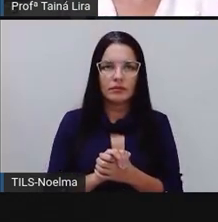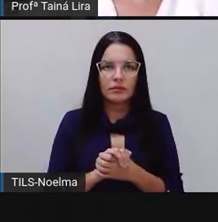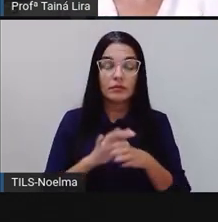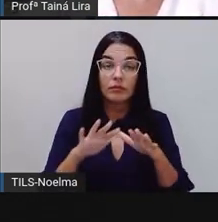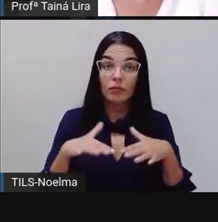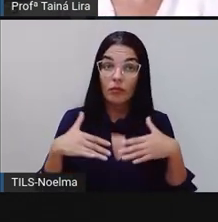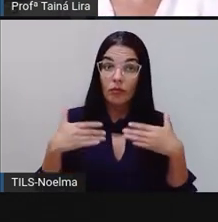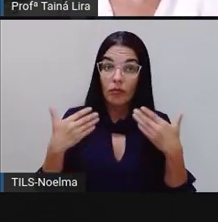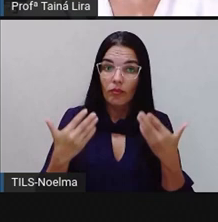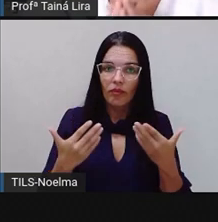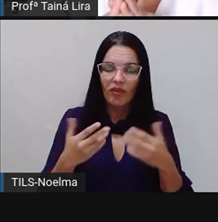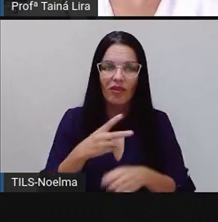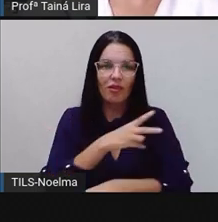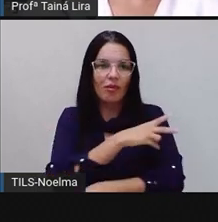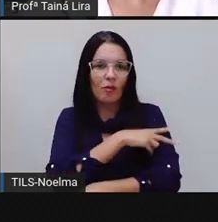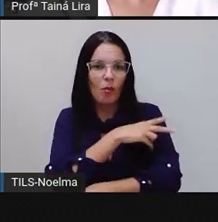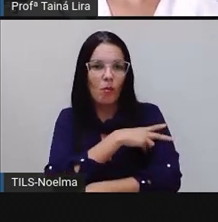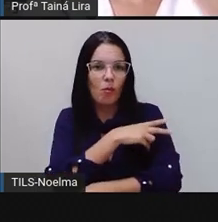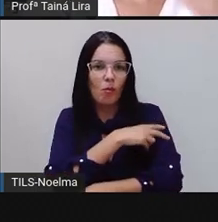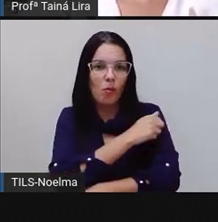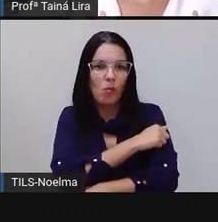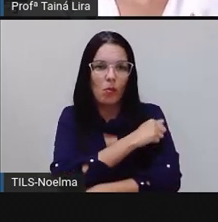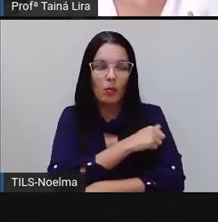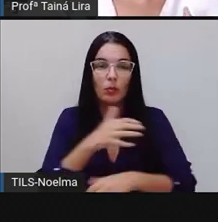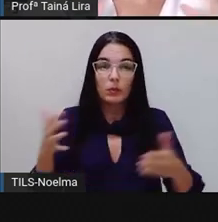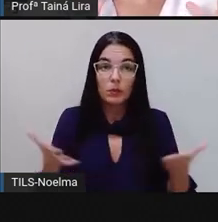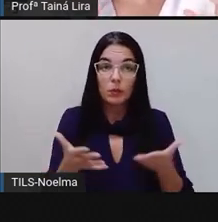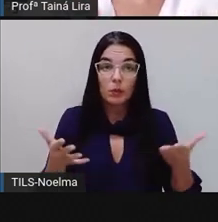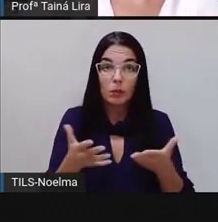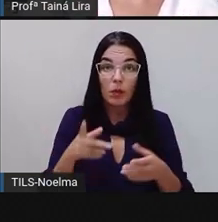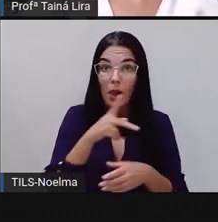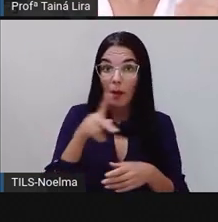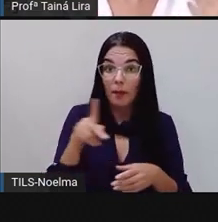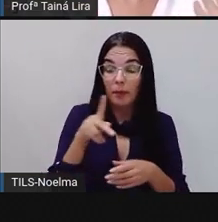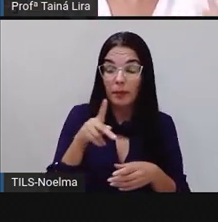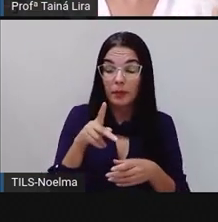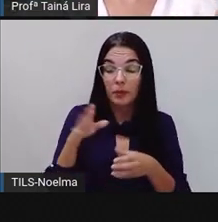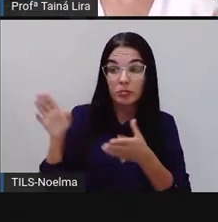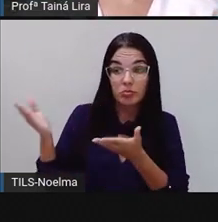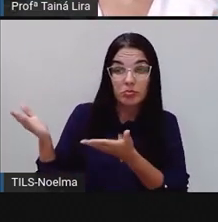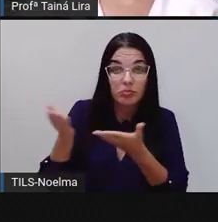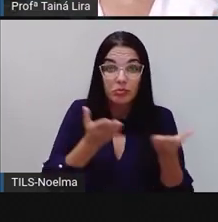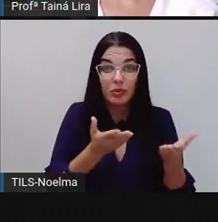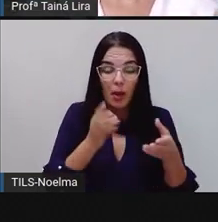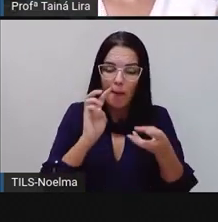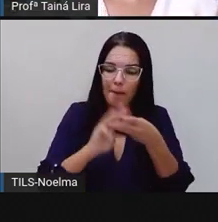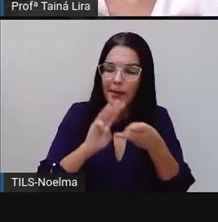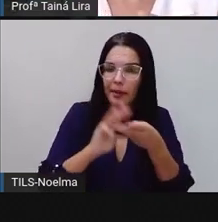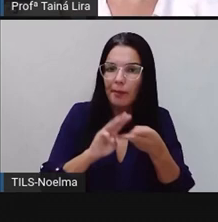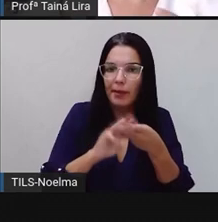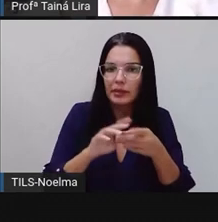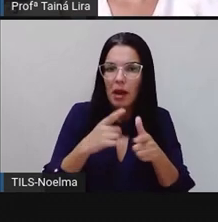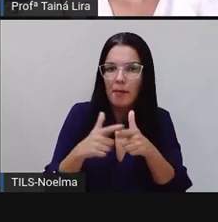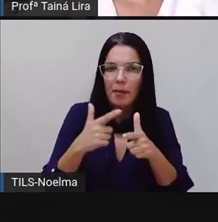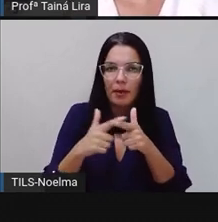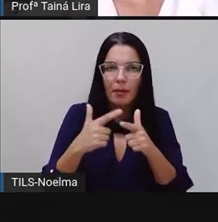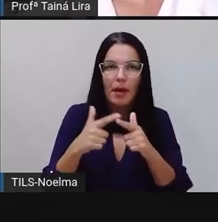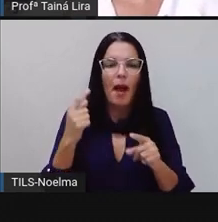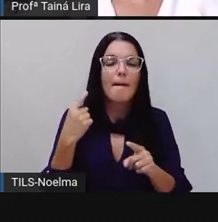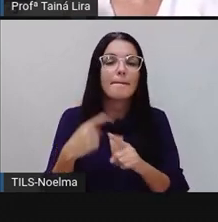Então, segundo ano, olha lá, agora, ó, a PRO trouxe aí alguns probleminhas, tá? Porque